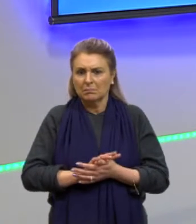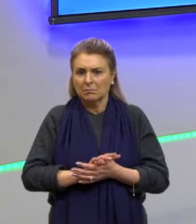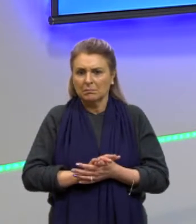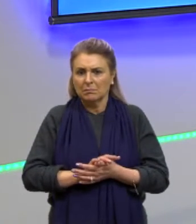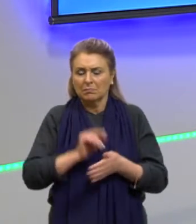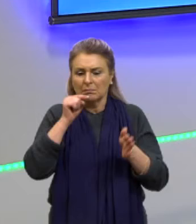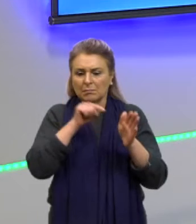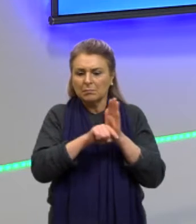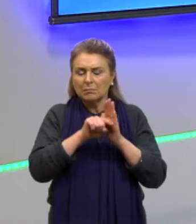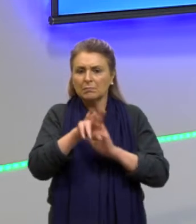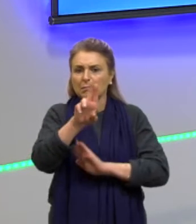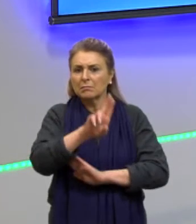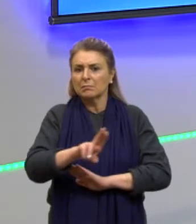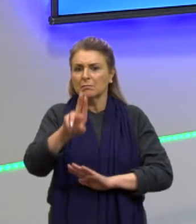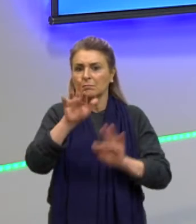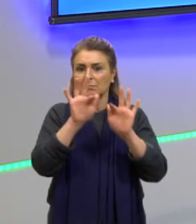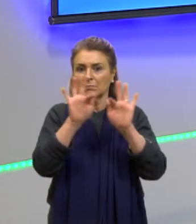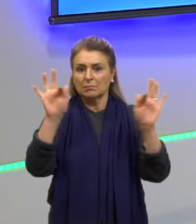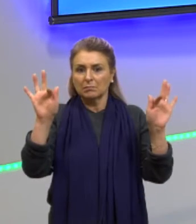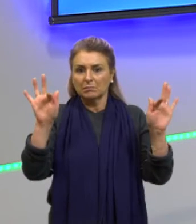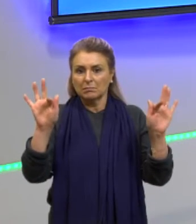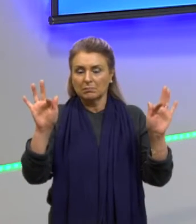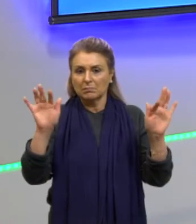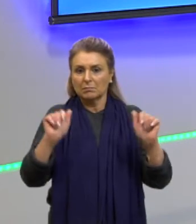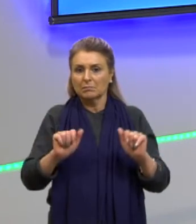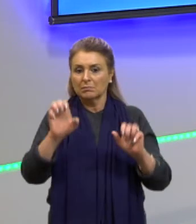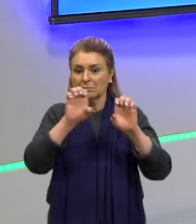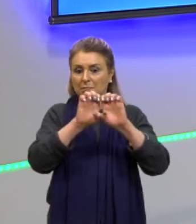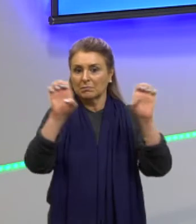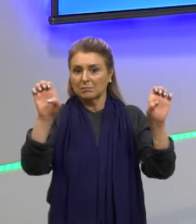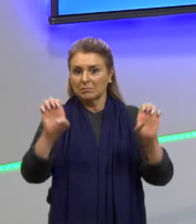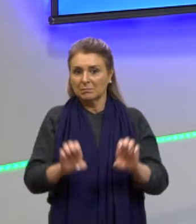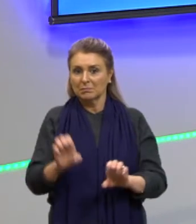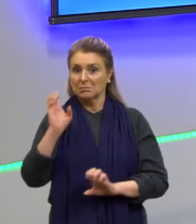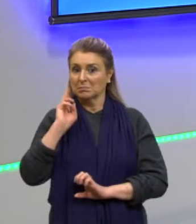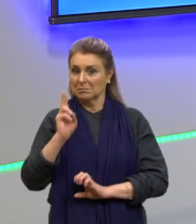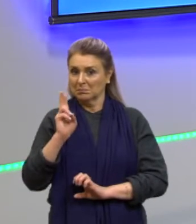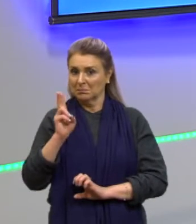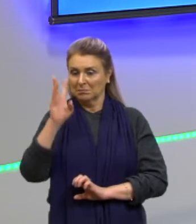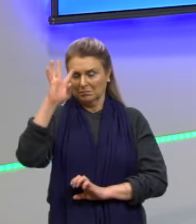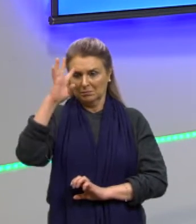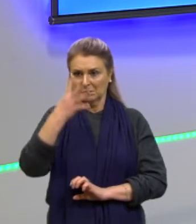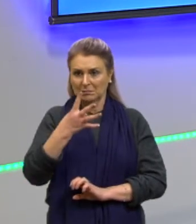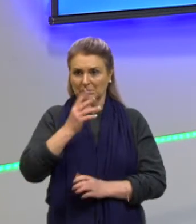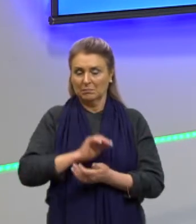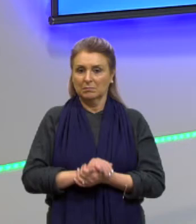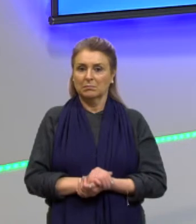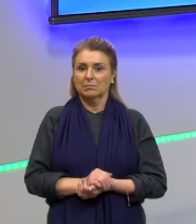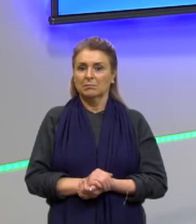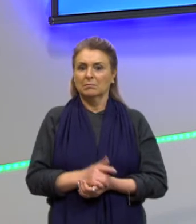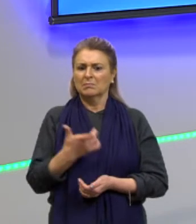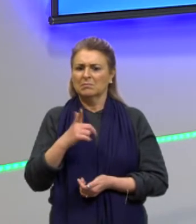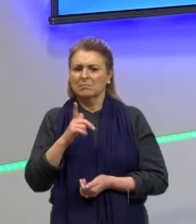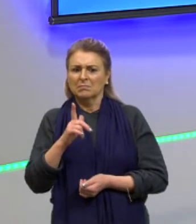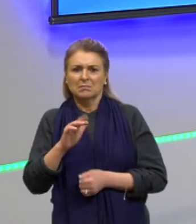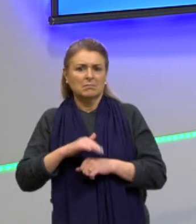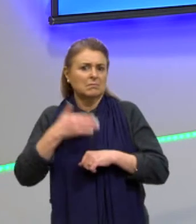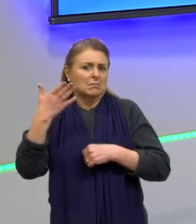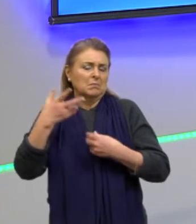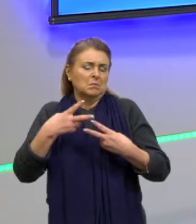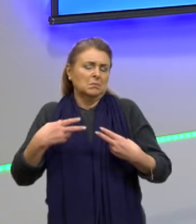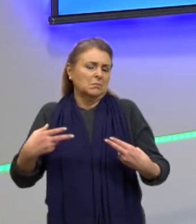a gente usou basicamente uma função, uma equação de segundo grau para resolver. Não teve além disso